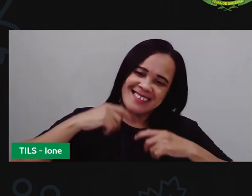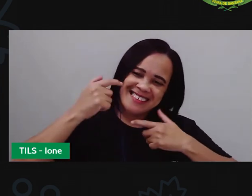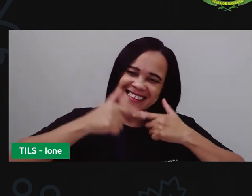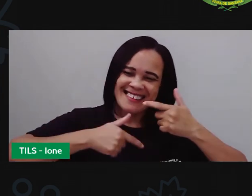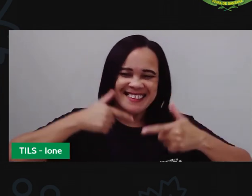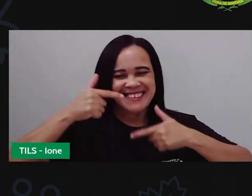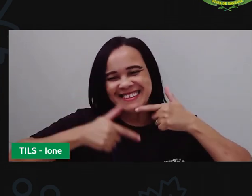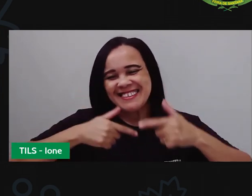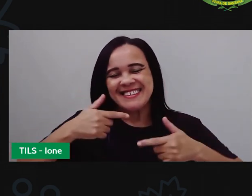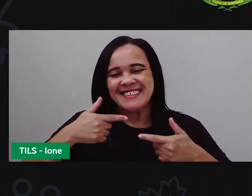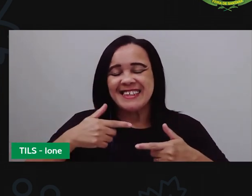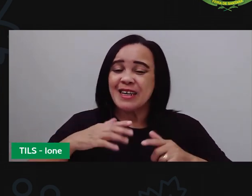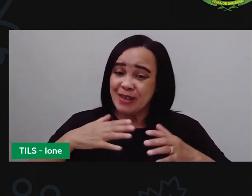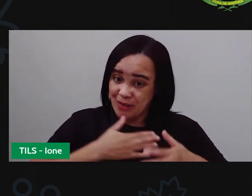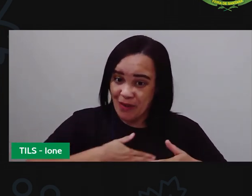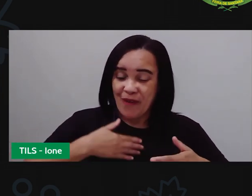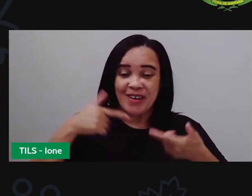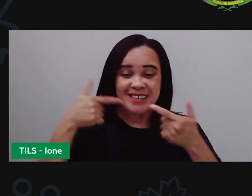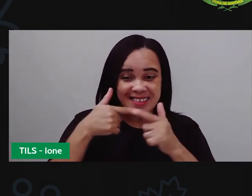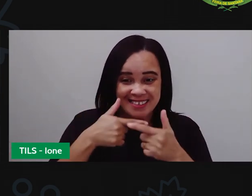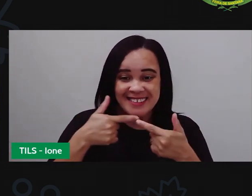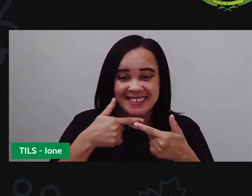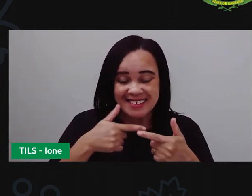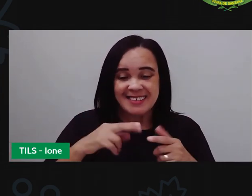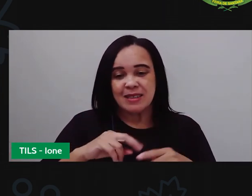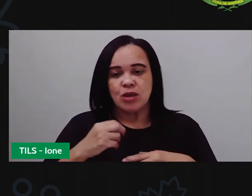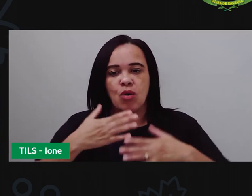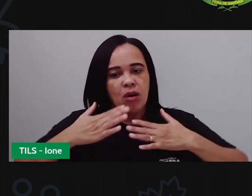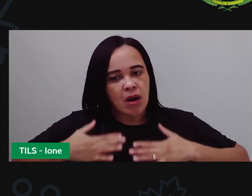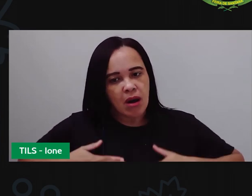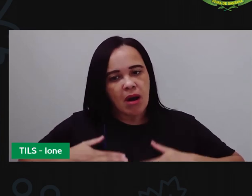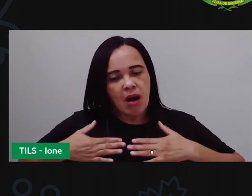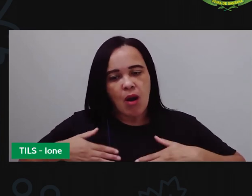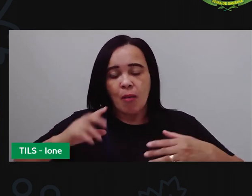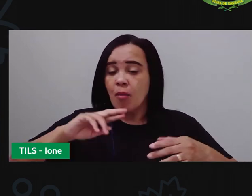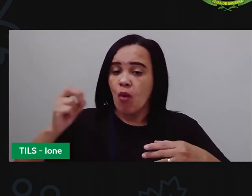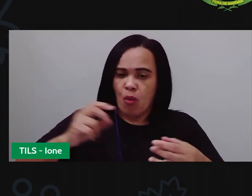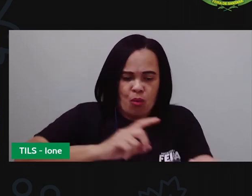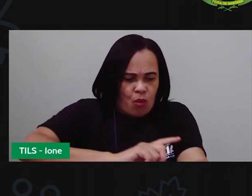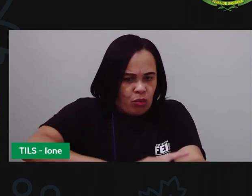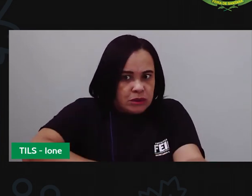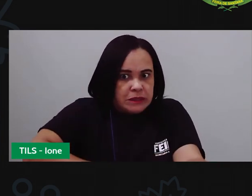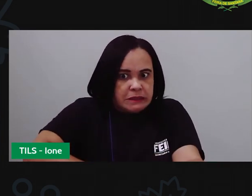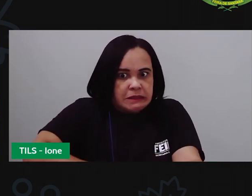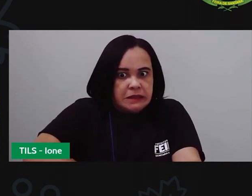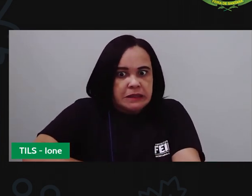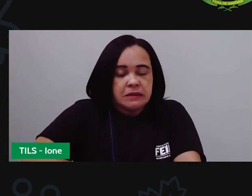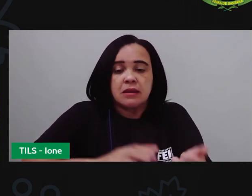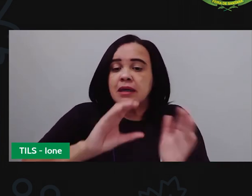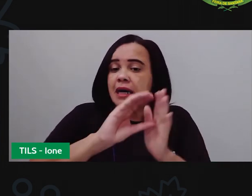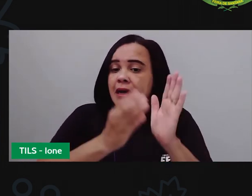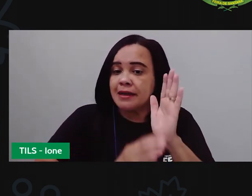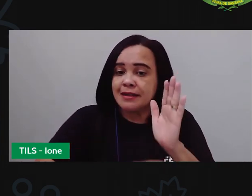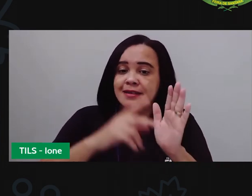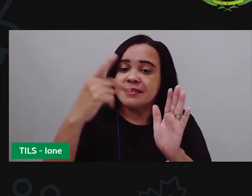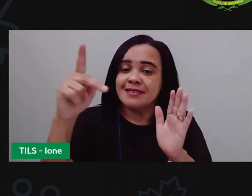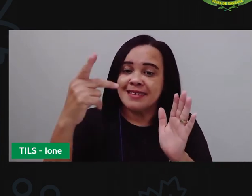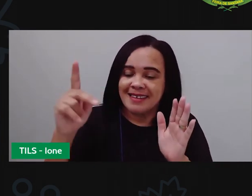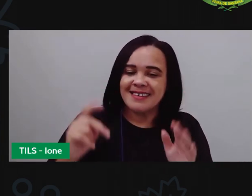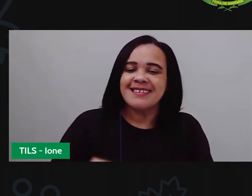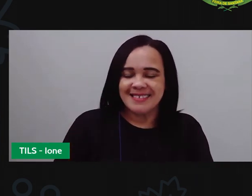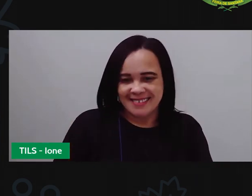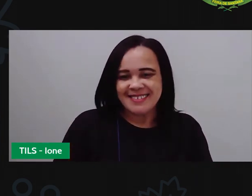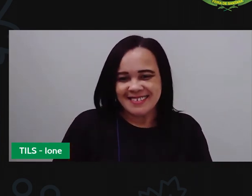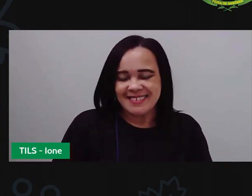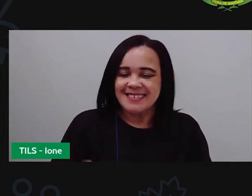falante calma nervosa tem outras características que também compõem essa identidade como os